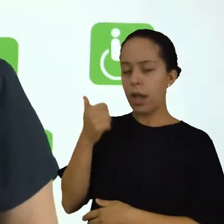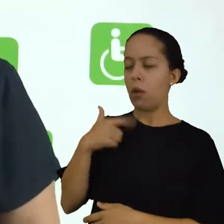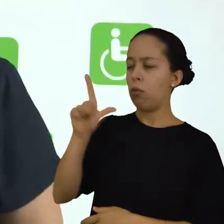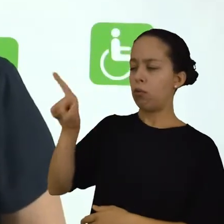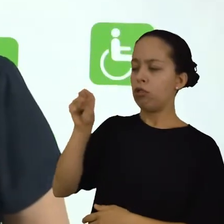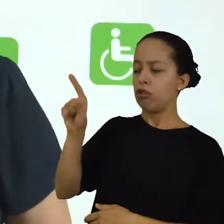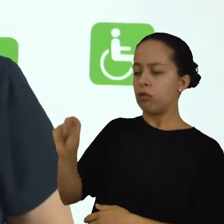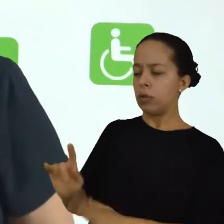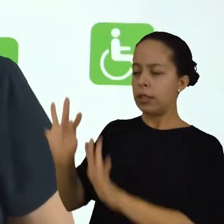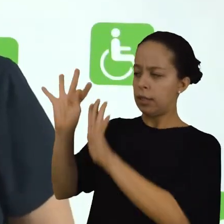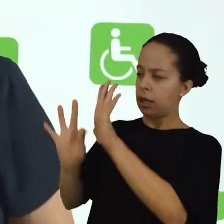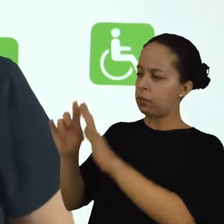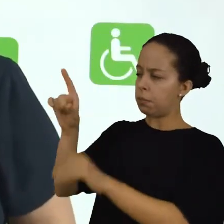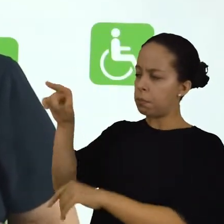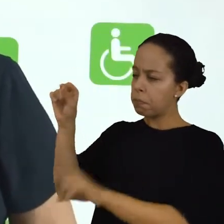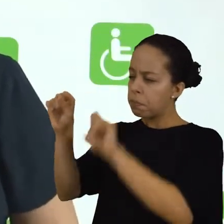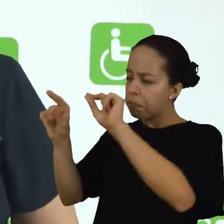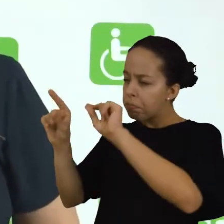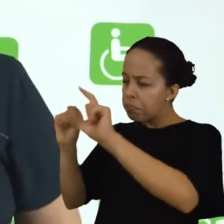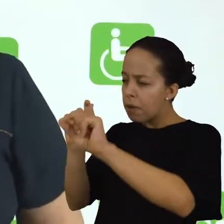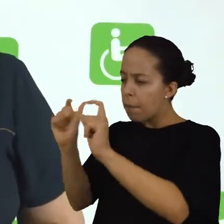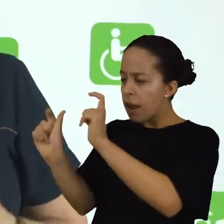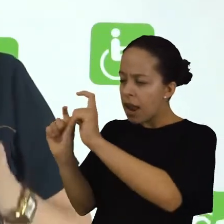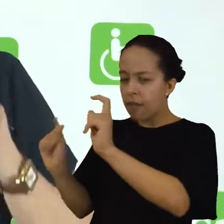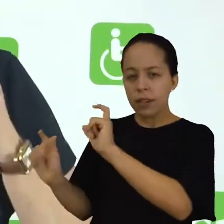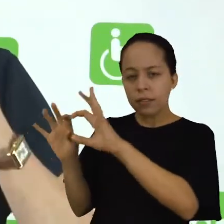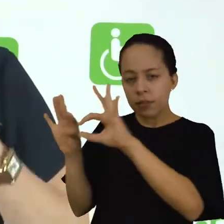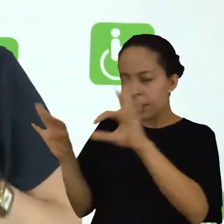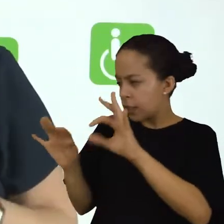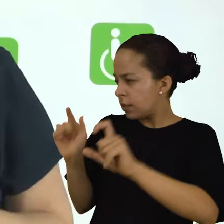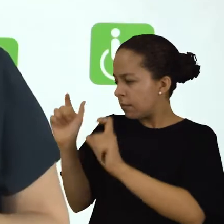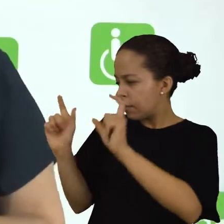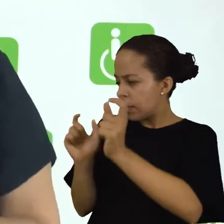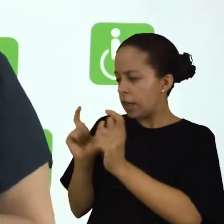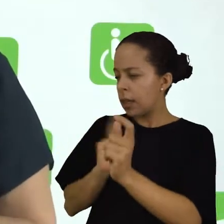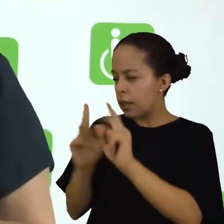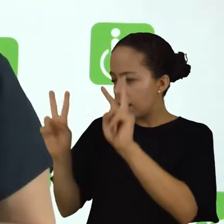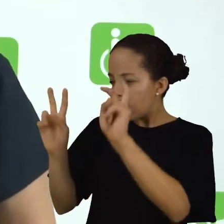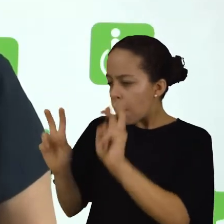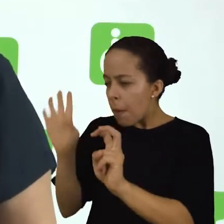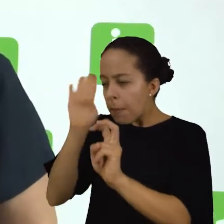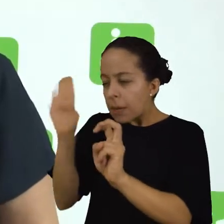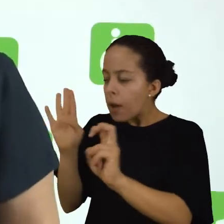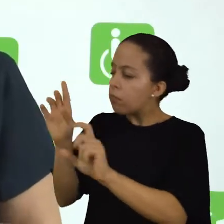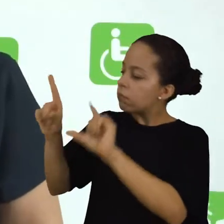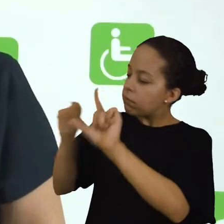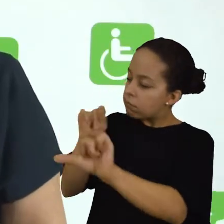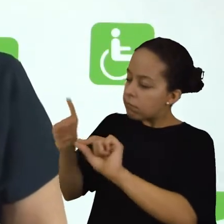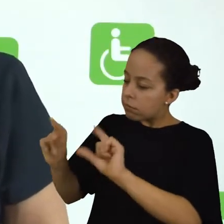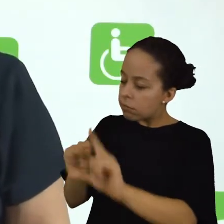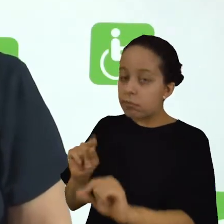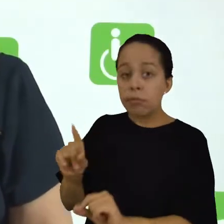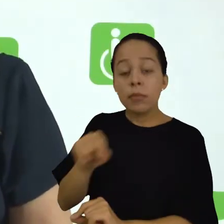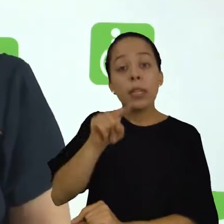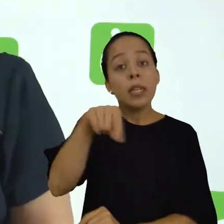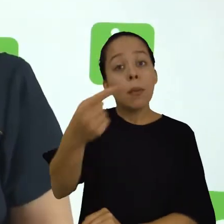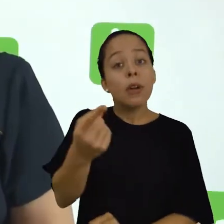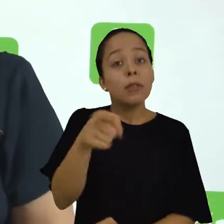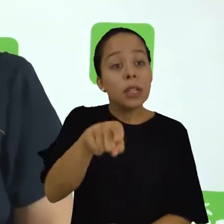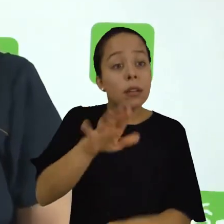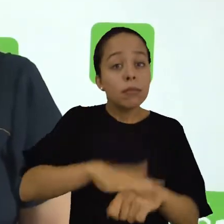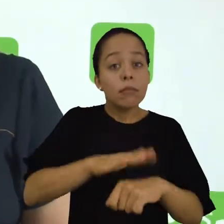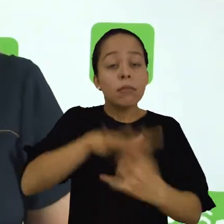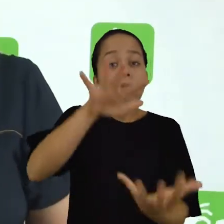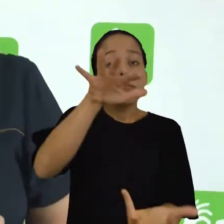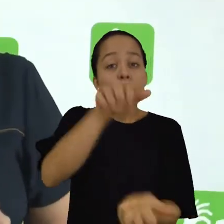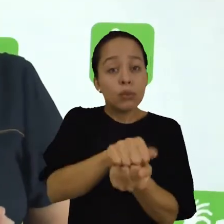dessa seleção que você faz. Daí, você vai esquematizando os tópicos principais e depois você resume cada um